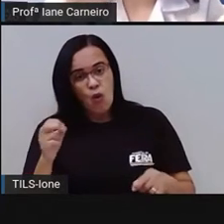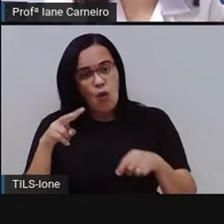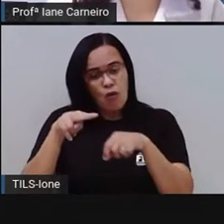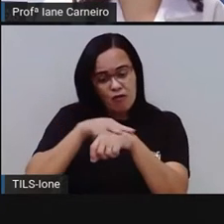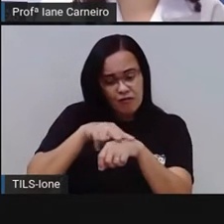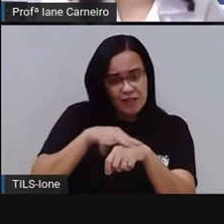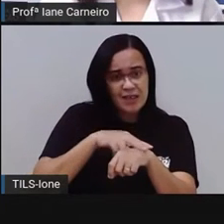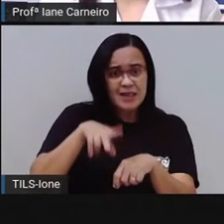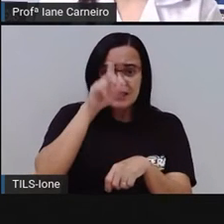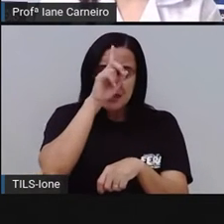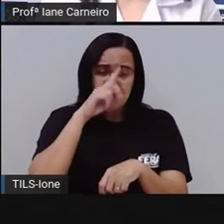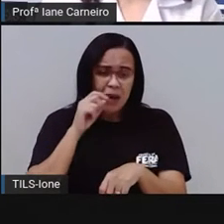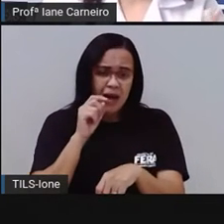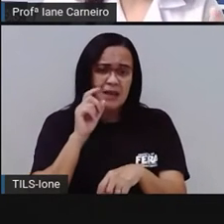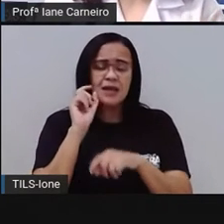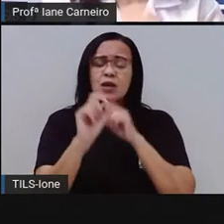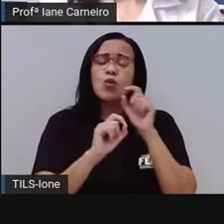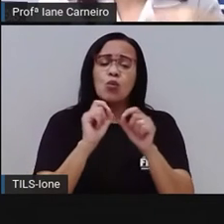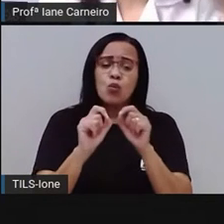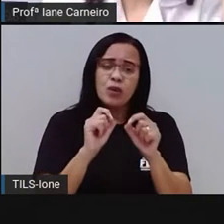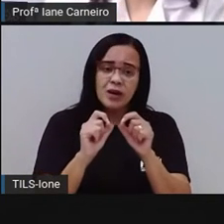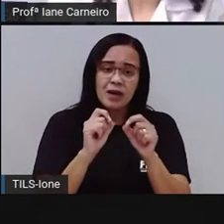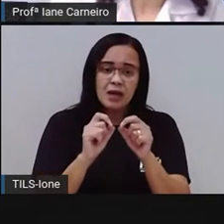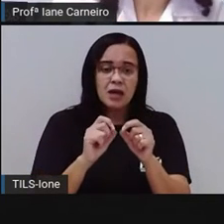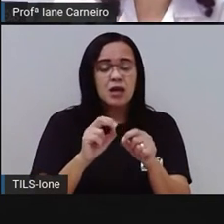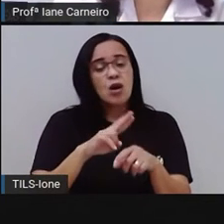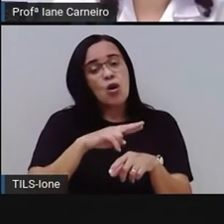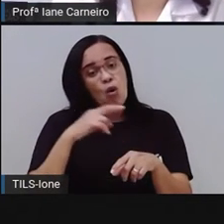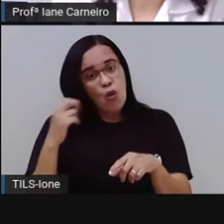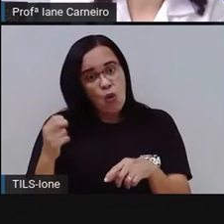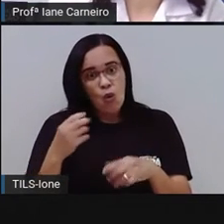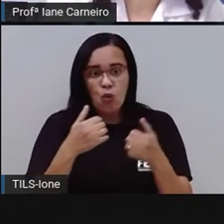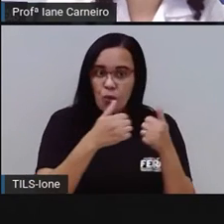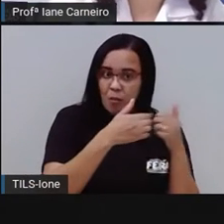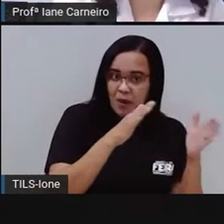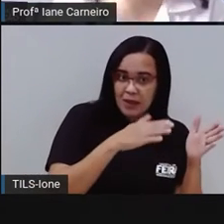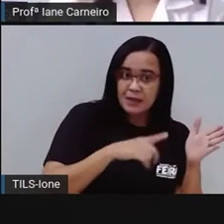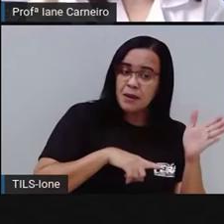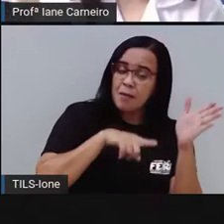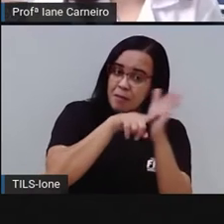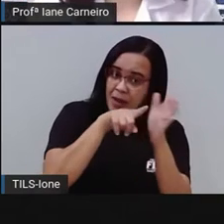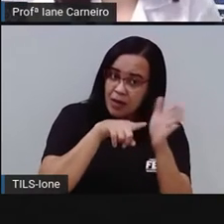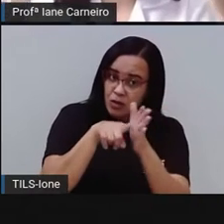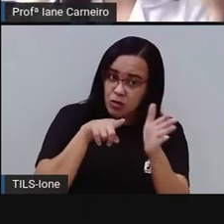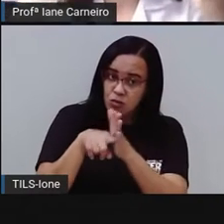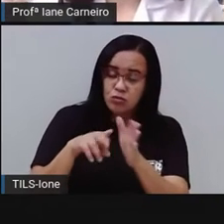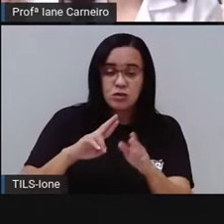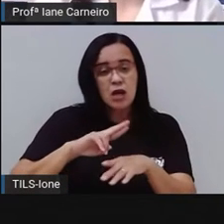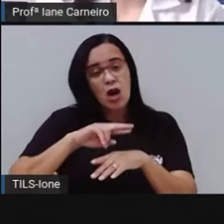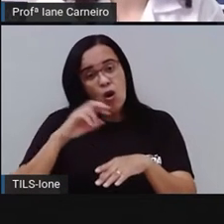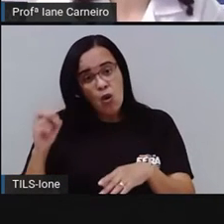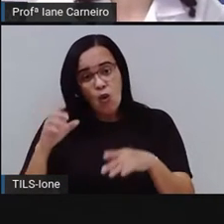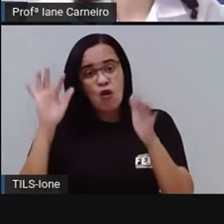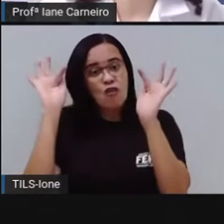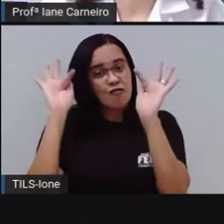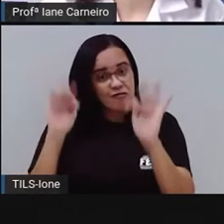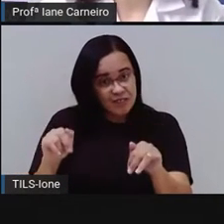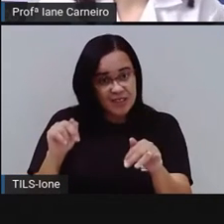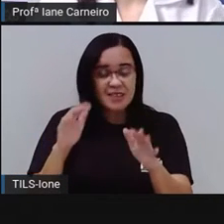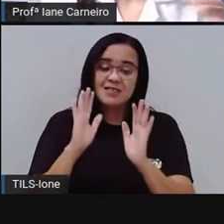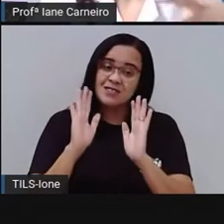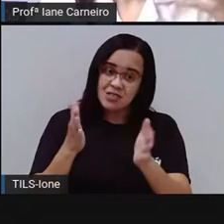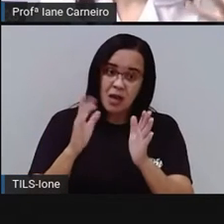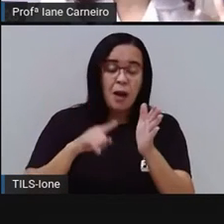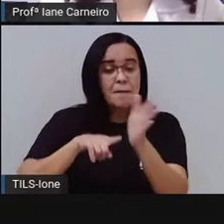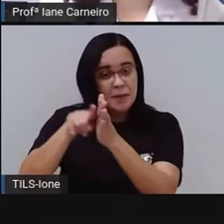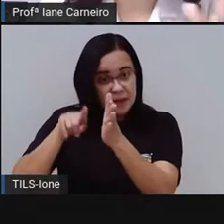que é é tal coisa, né? Então, ou começa já fazendo a pergunta, ou no final ela traz a pergunta pra pessoa, né?